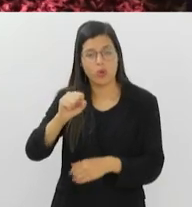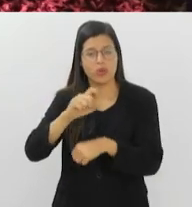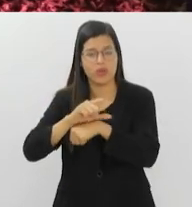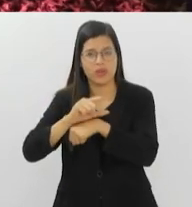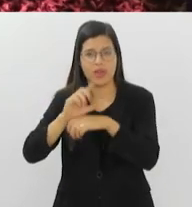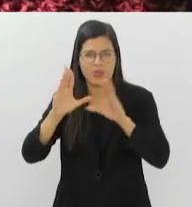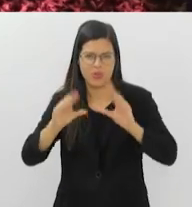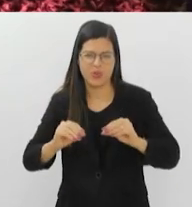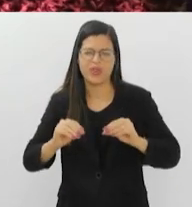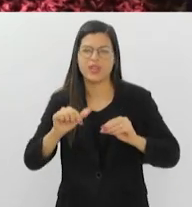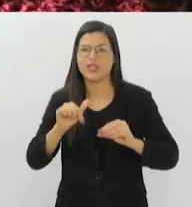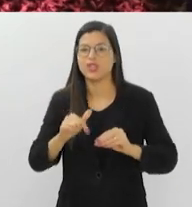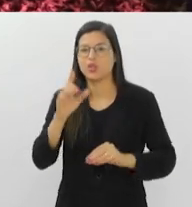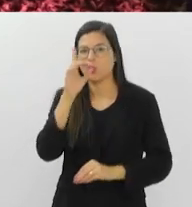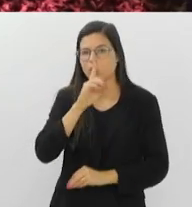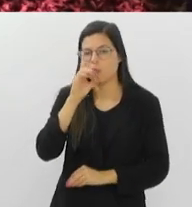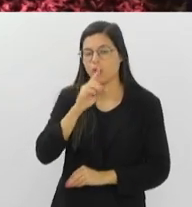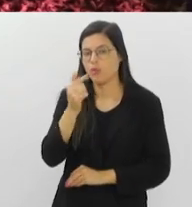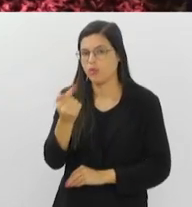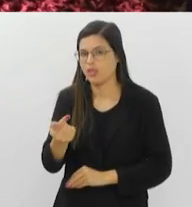domingos, às 7 da noite.